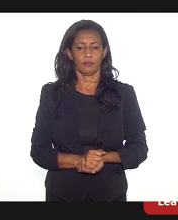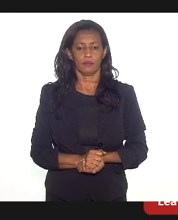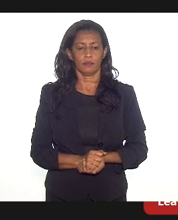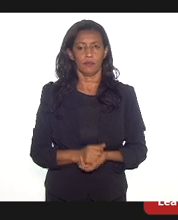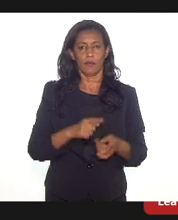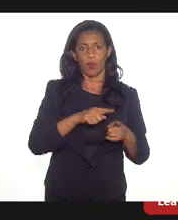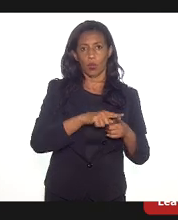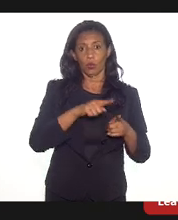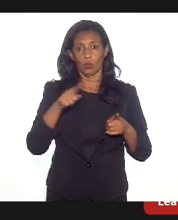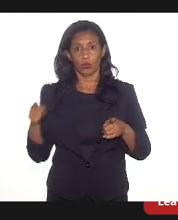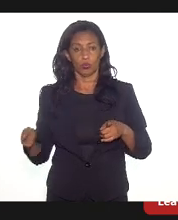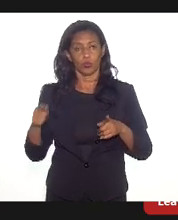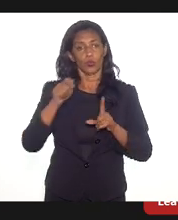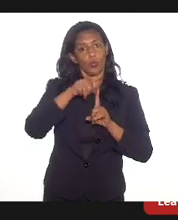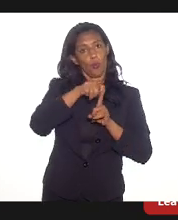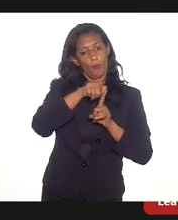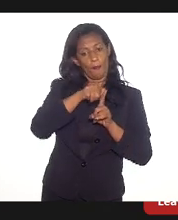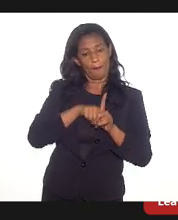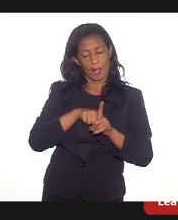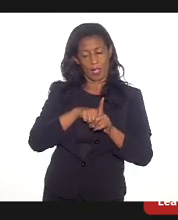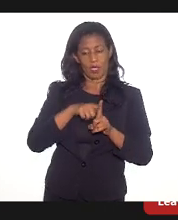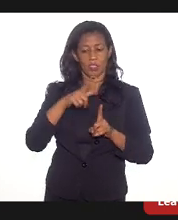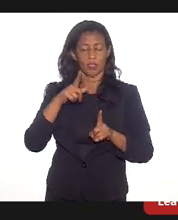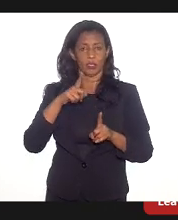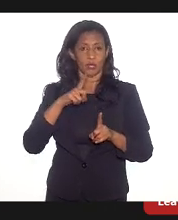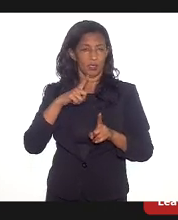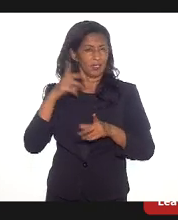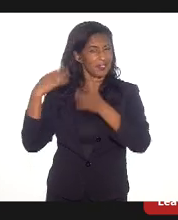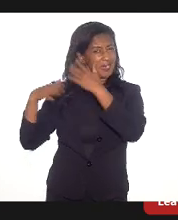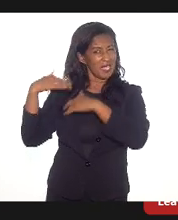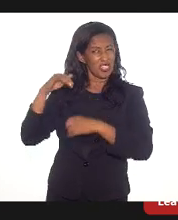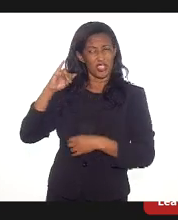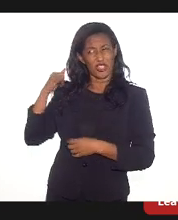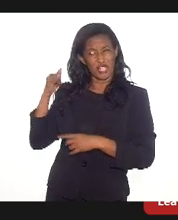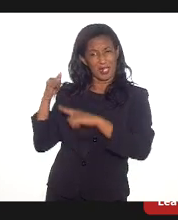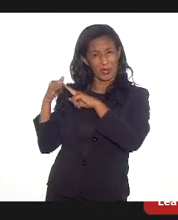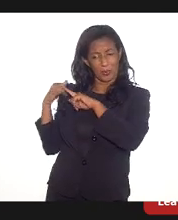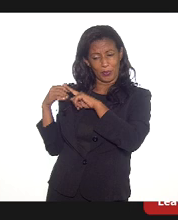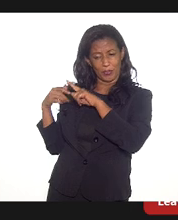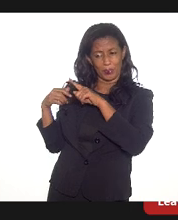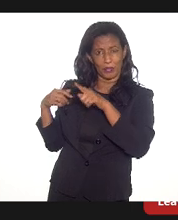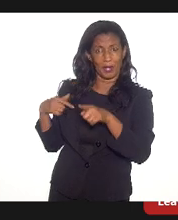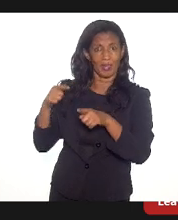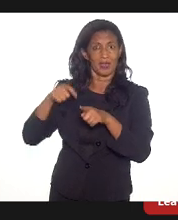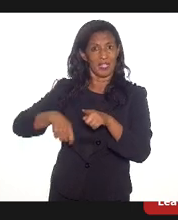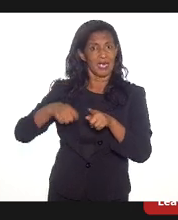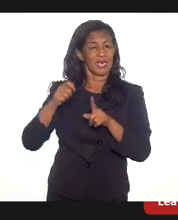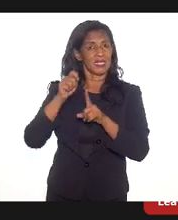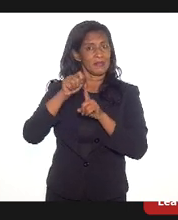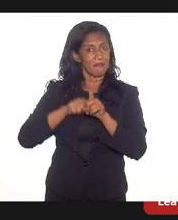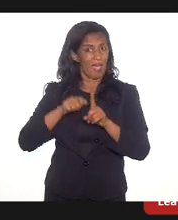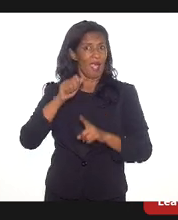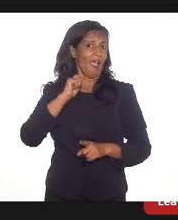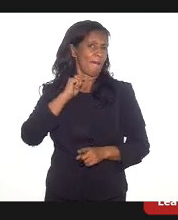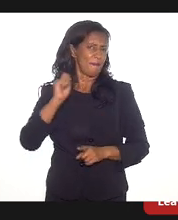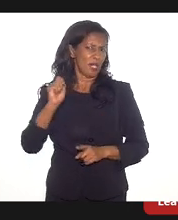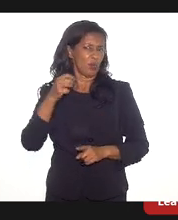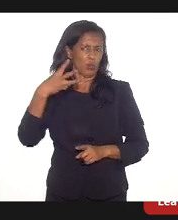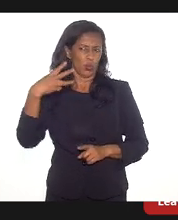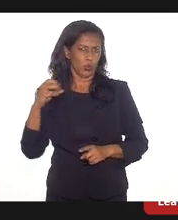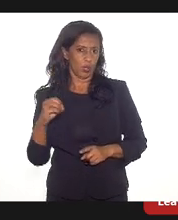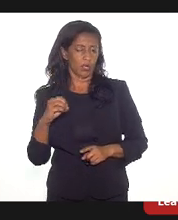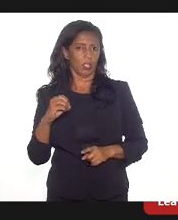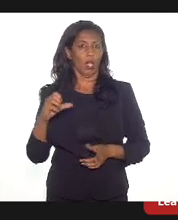o mês, desde o início do ano até este mês, no final do mês de abril, os